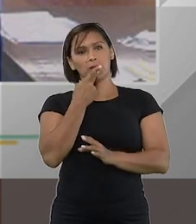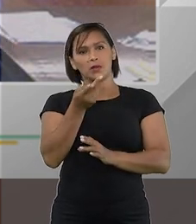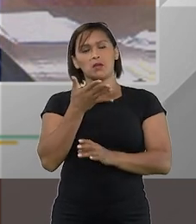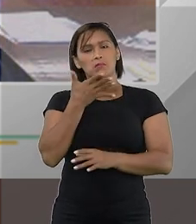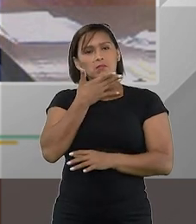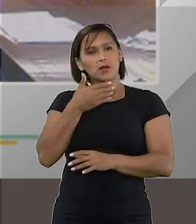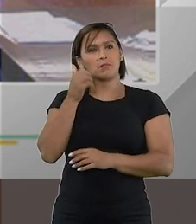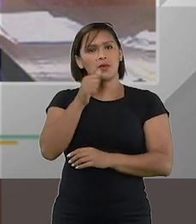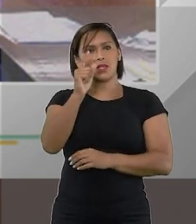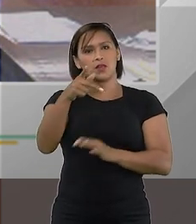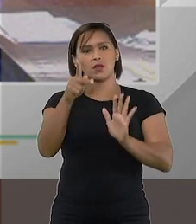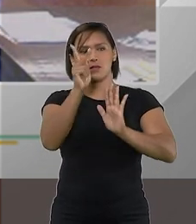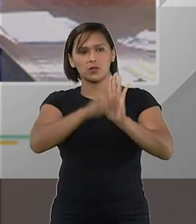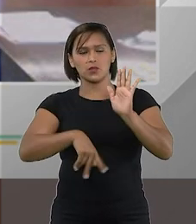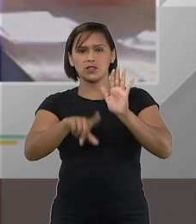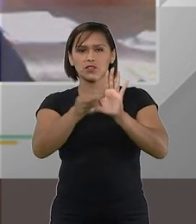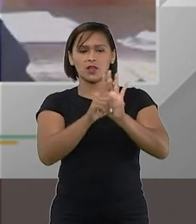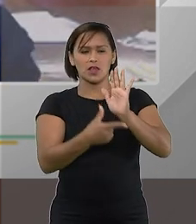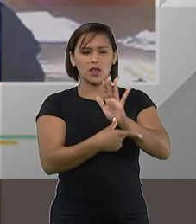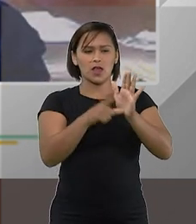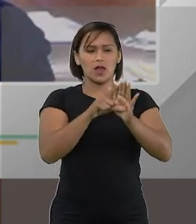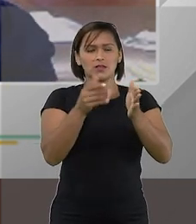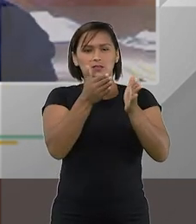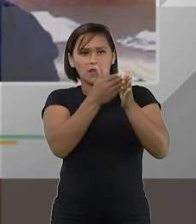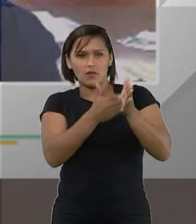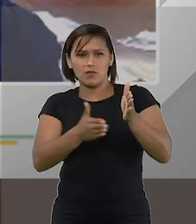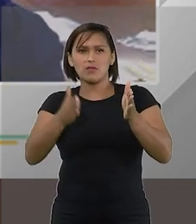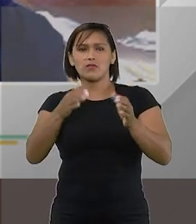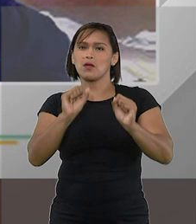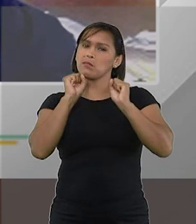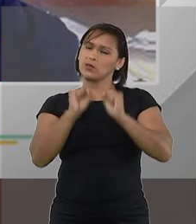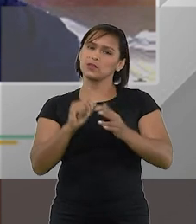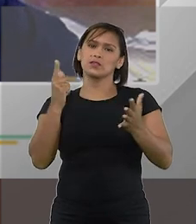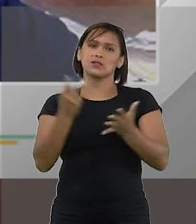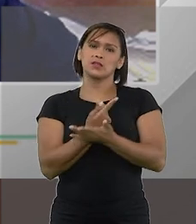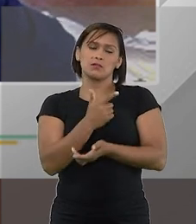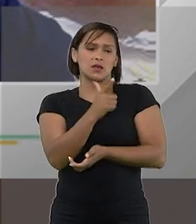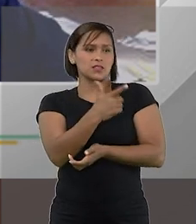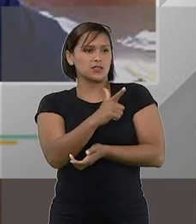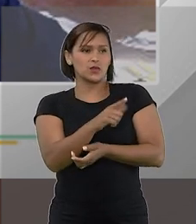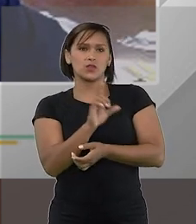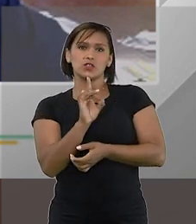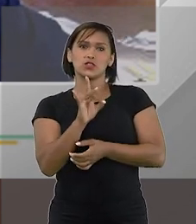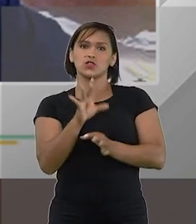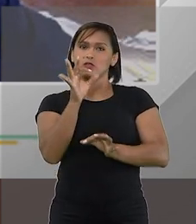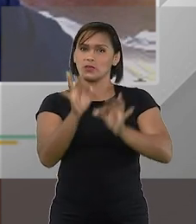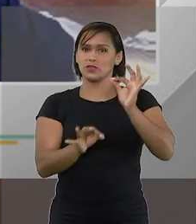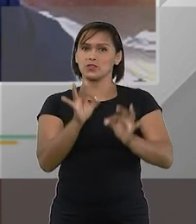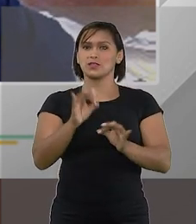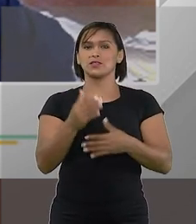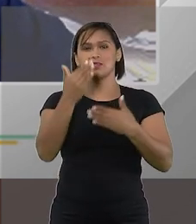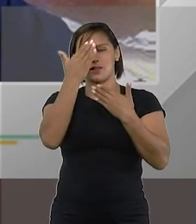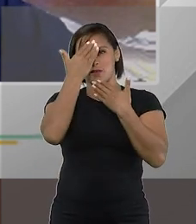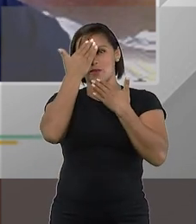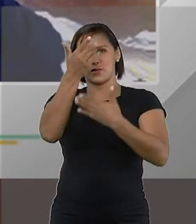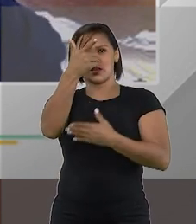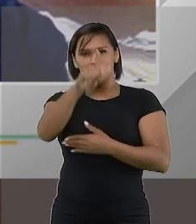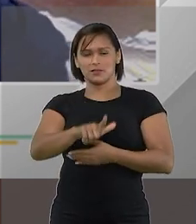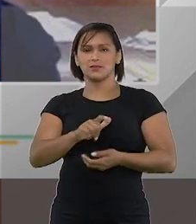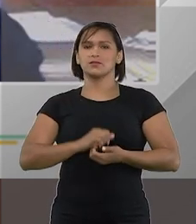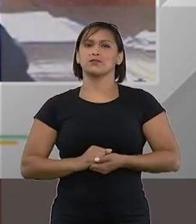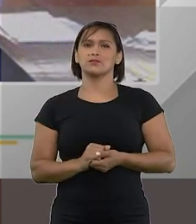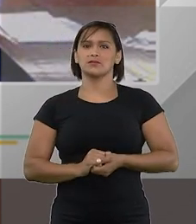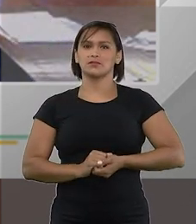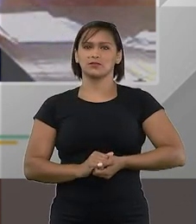uma melhoria do projeto de lei antes da sua promulgação poderia ser feita mas não há só há para o judiciário muito obrigado mais